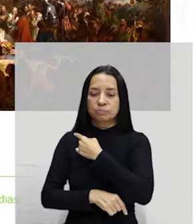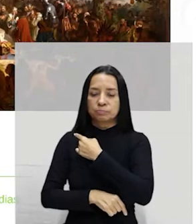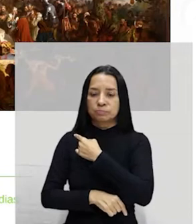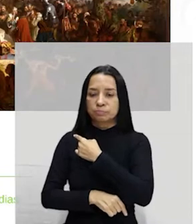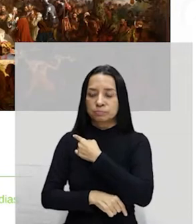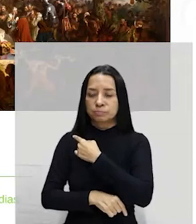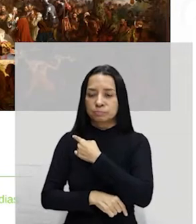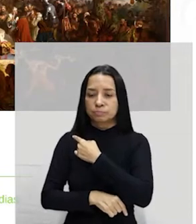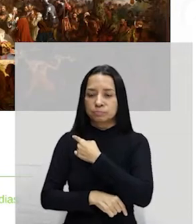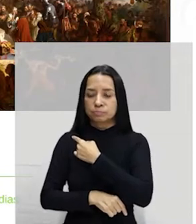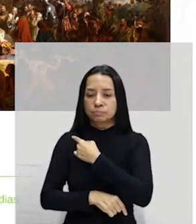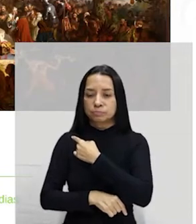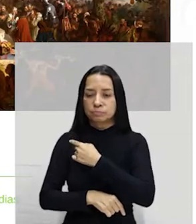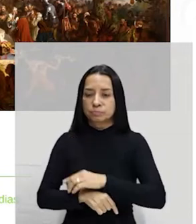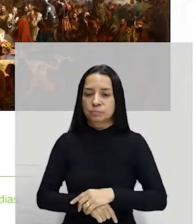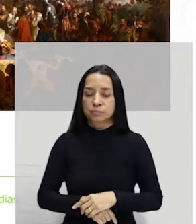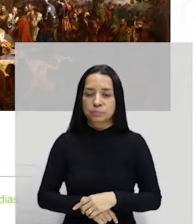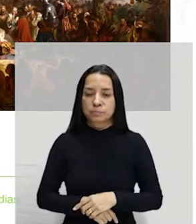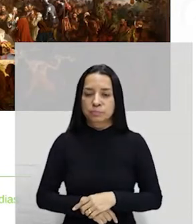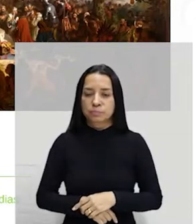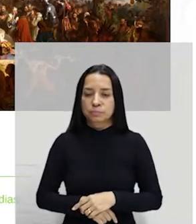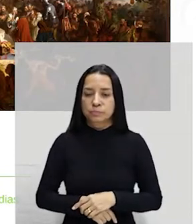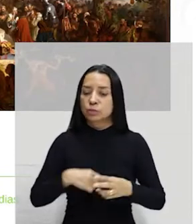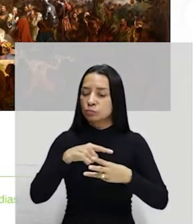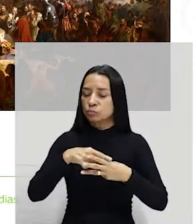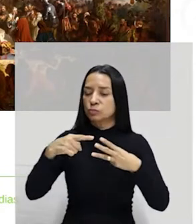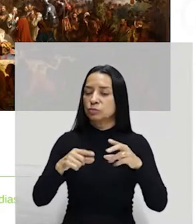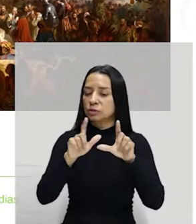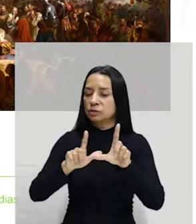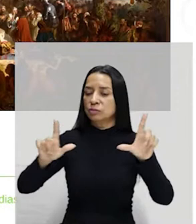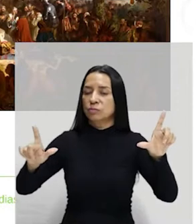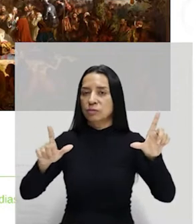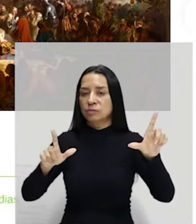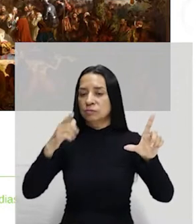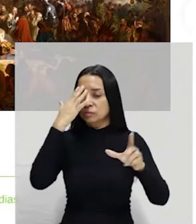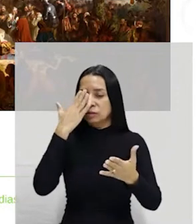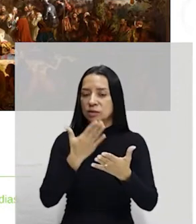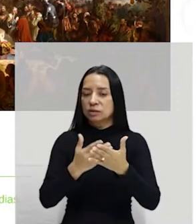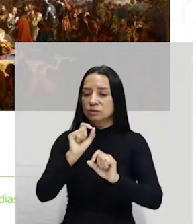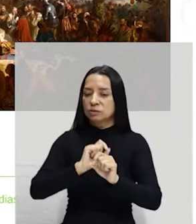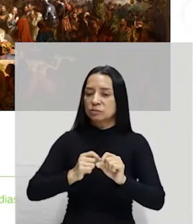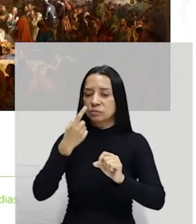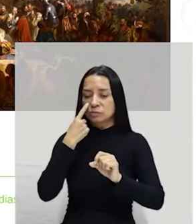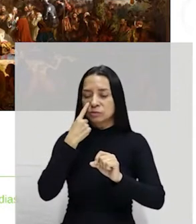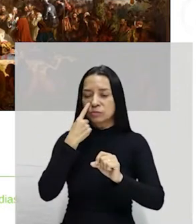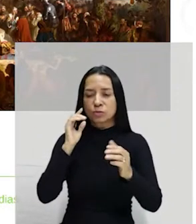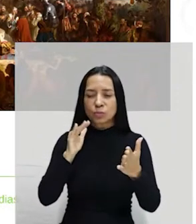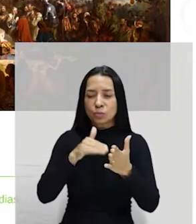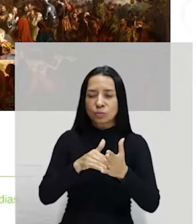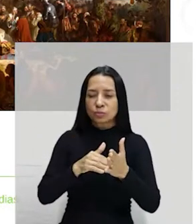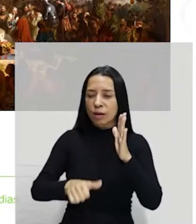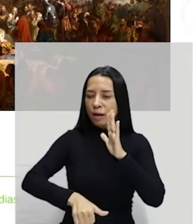Esquartejado. Terceiro quadro, A Primeira Missa do Brasil. Dos três quadros, eu tenho certeza que vocês já viram o último, A Primeira Missa do Brasil.